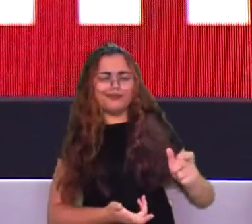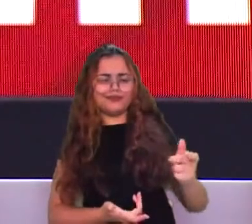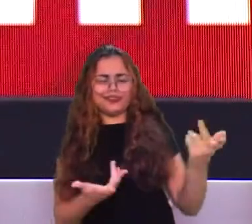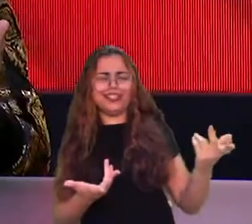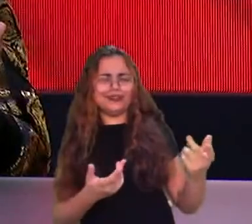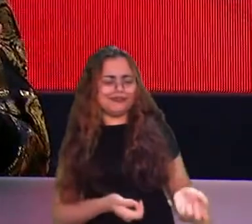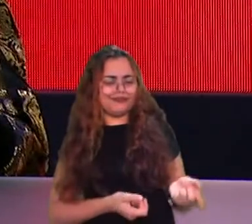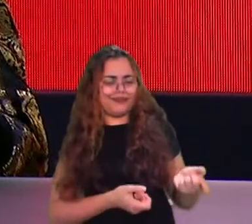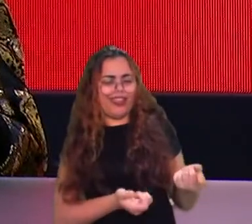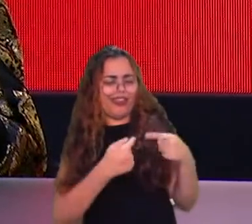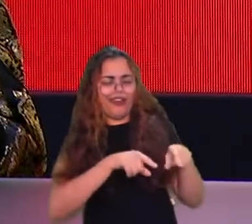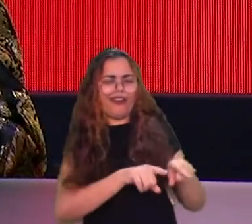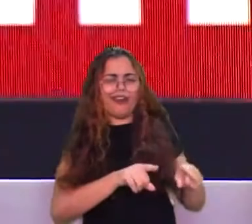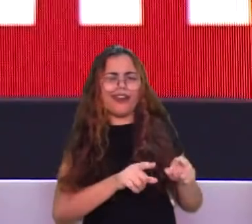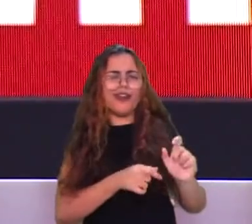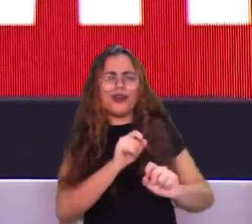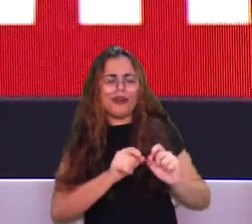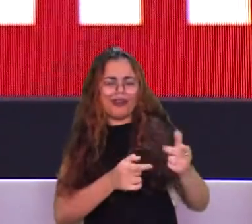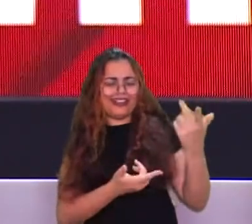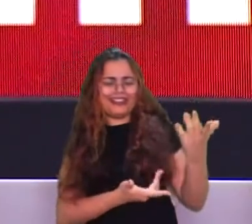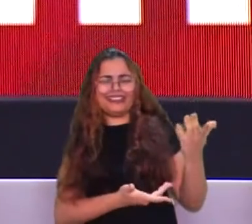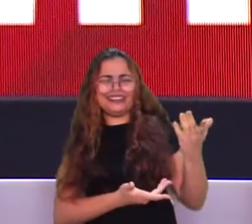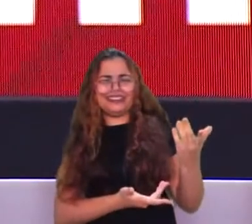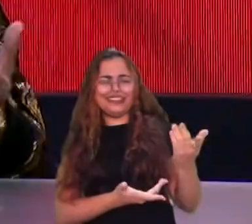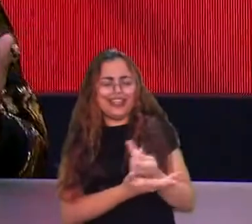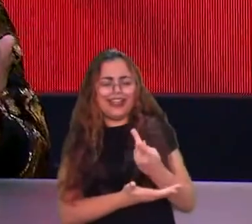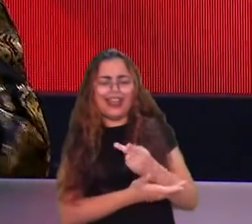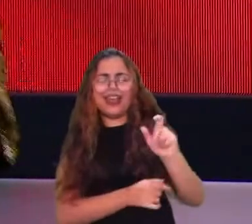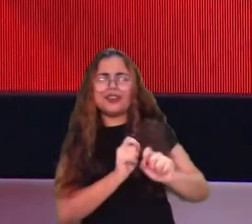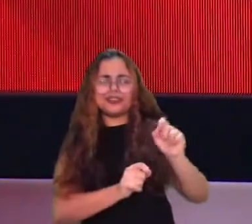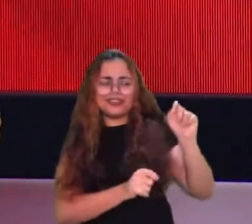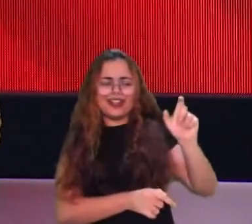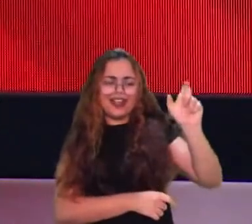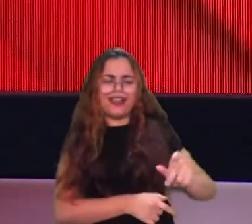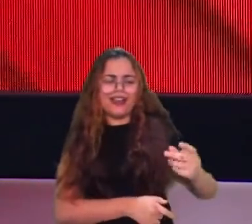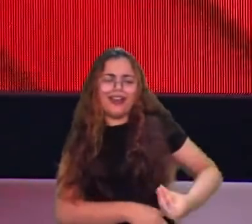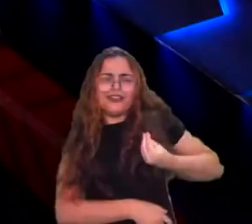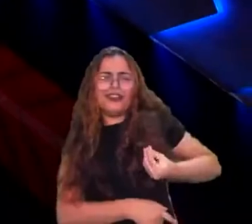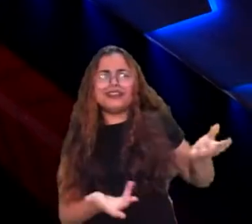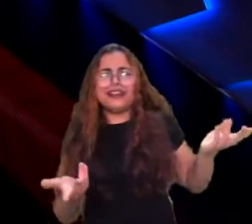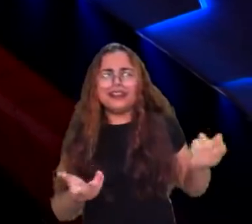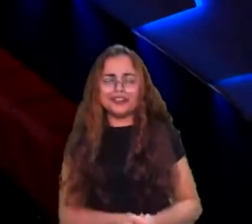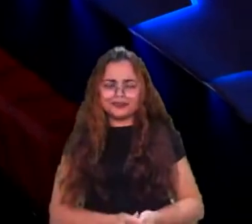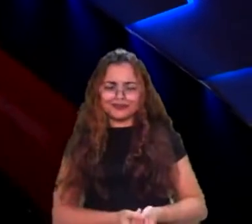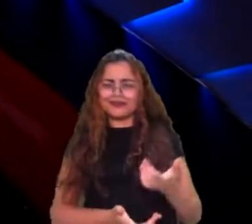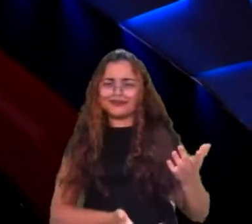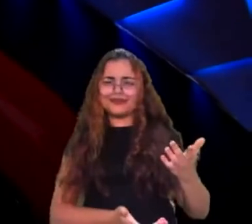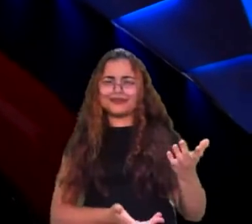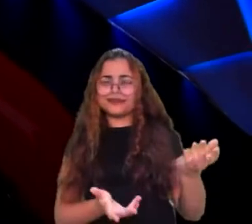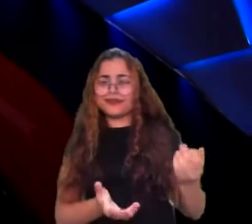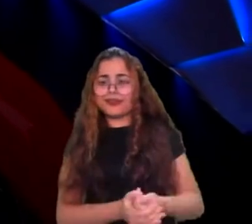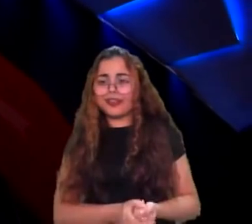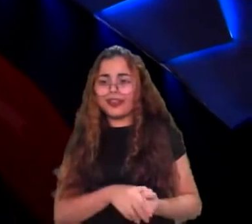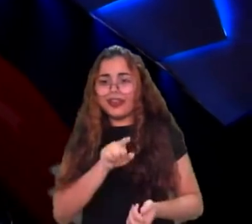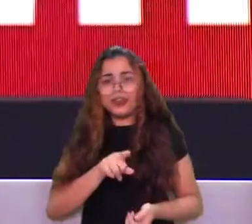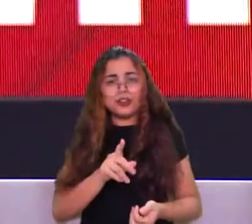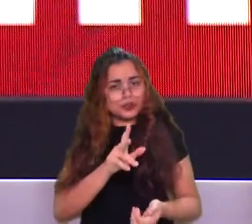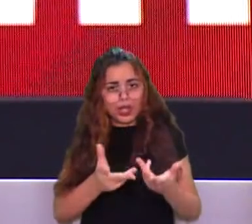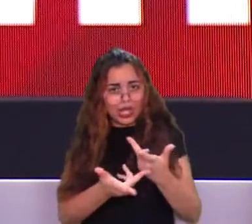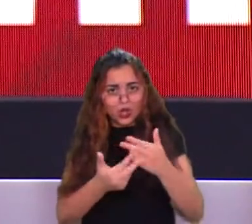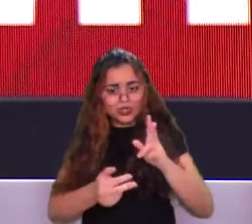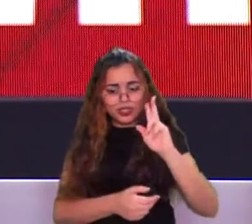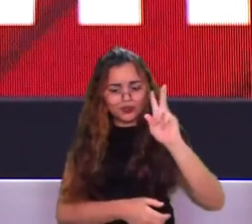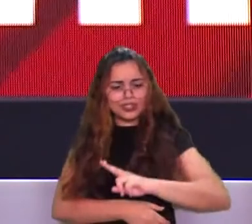tava fazendo ali, pô? Pelo amor de Deus, aquilo ali não é coisa que você vê em CBL ou não? Mano, o Diego tava